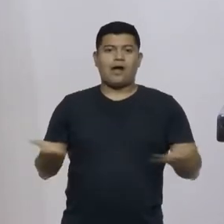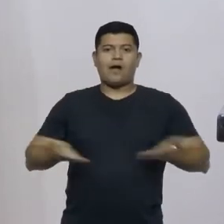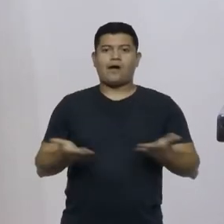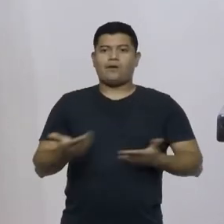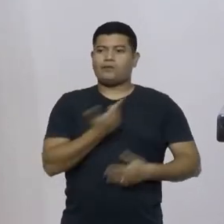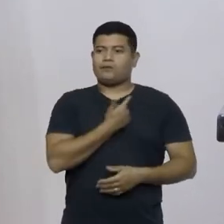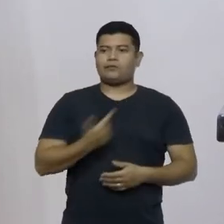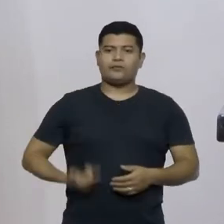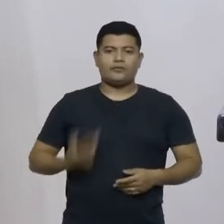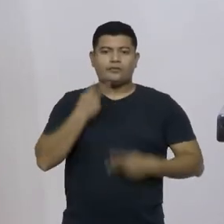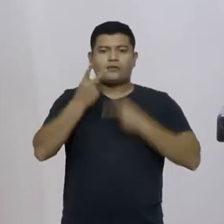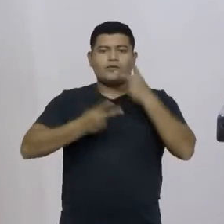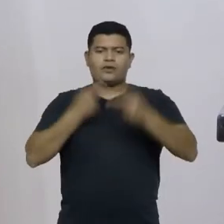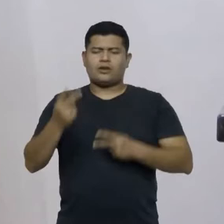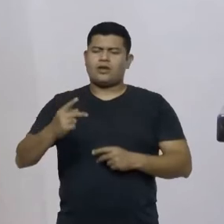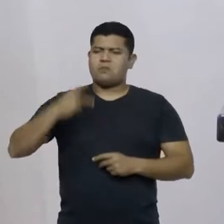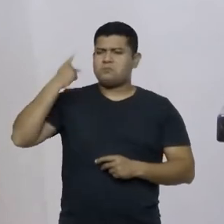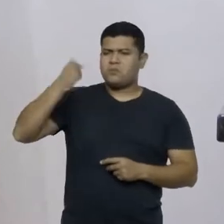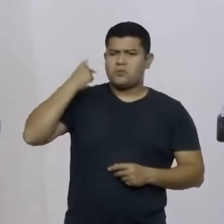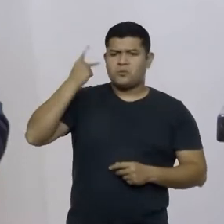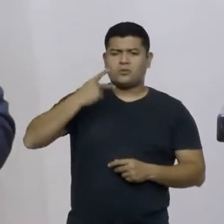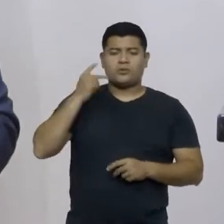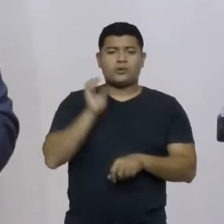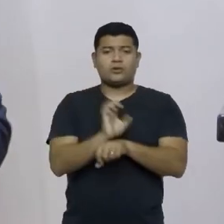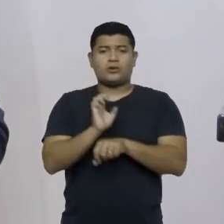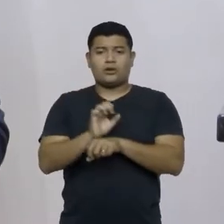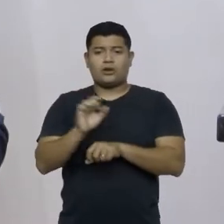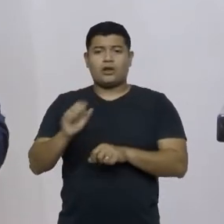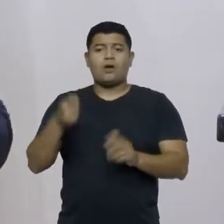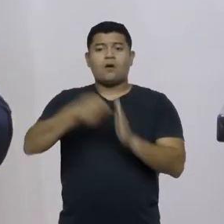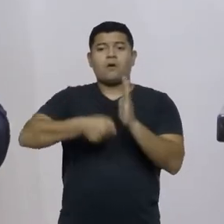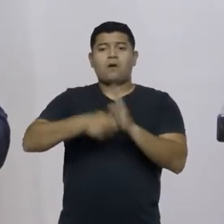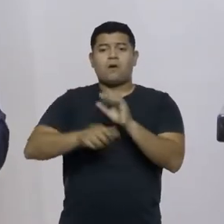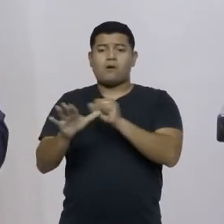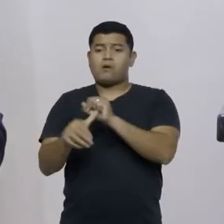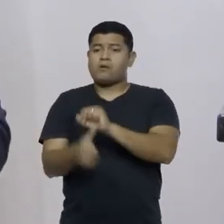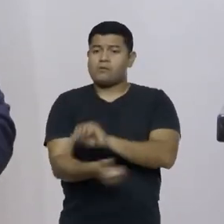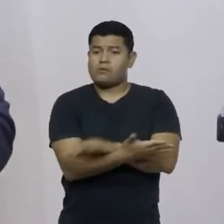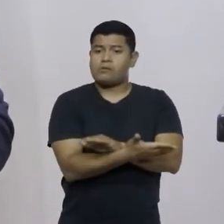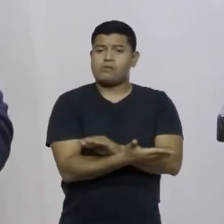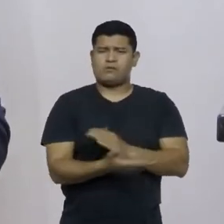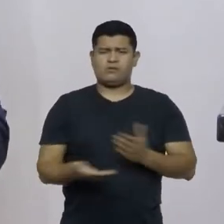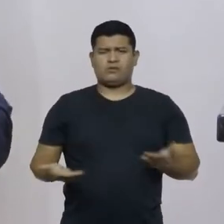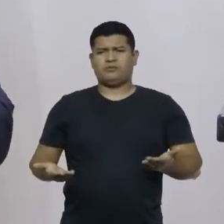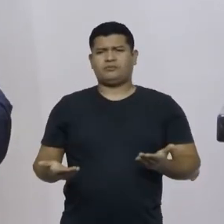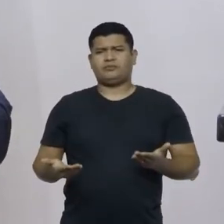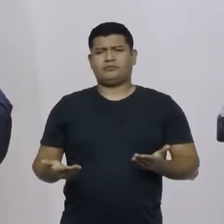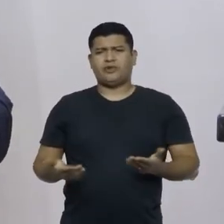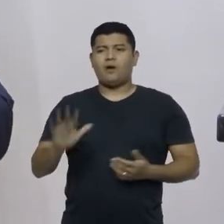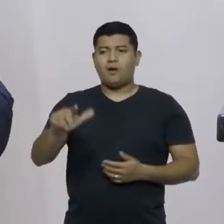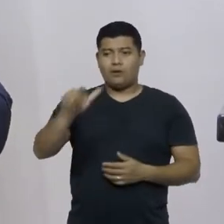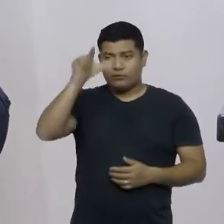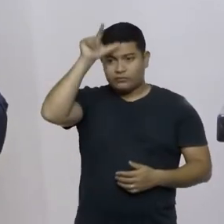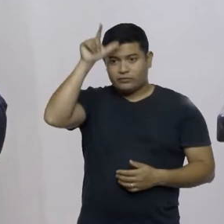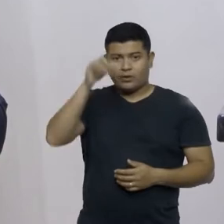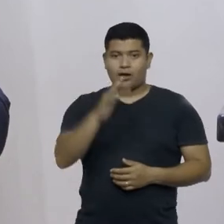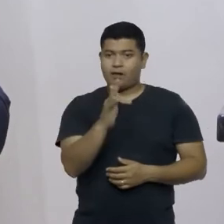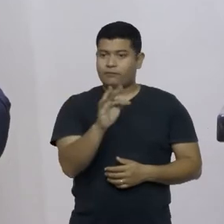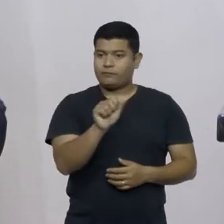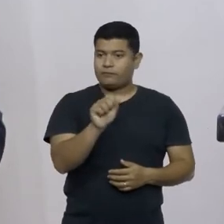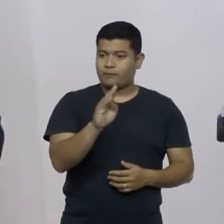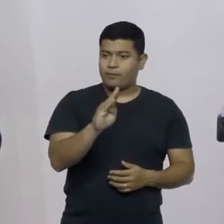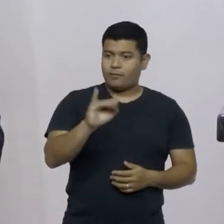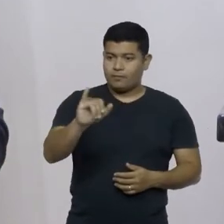que é política de Estado combate à corrupção? veja só, deputado Lima, a FAB, a FAB,